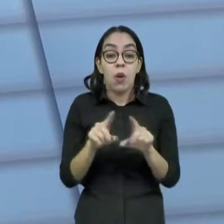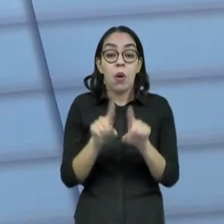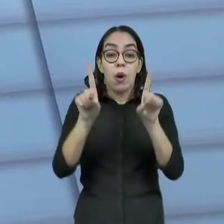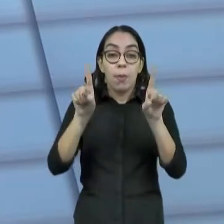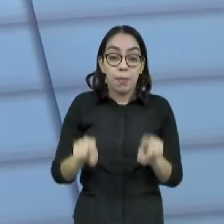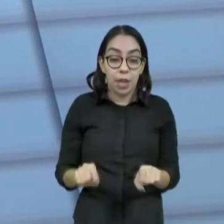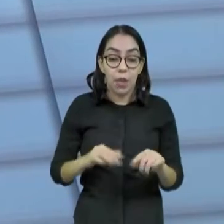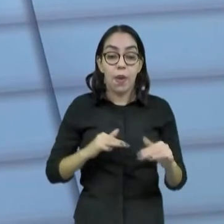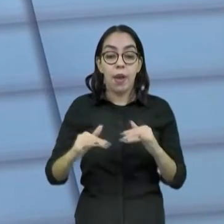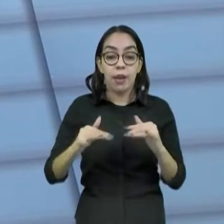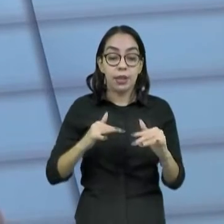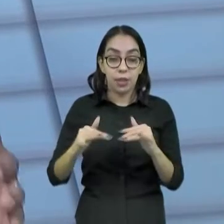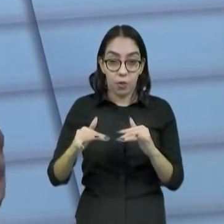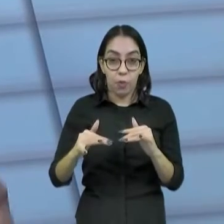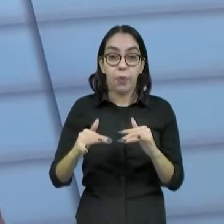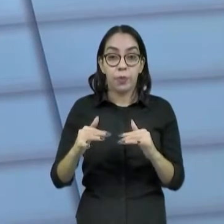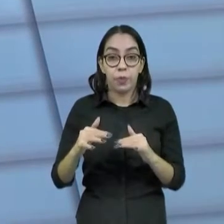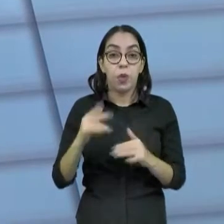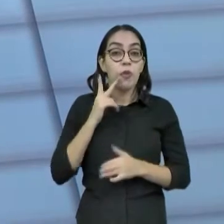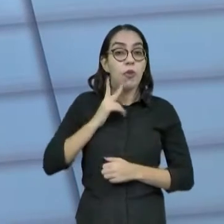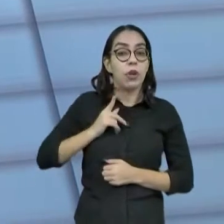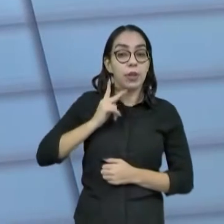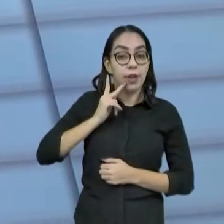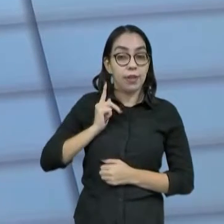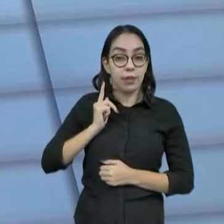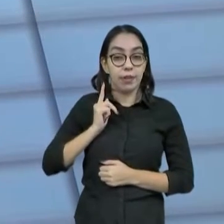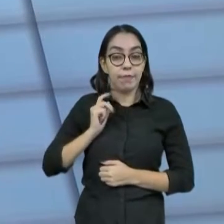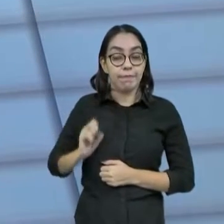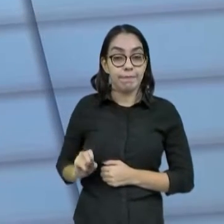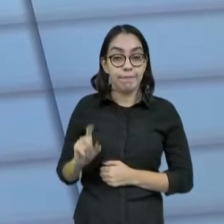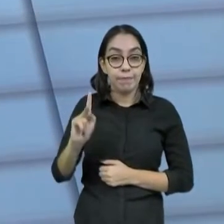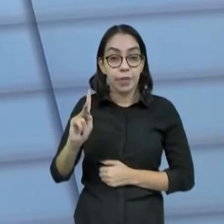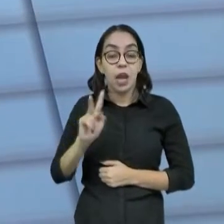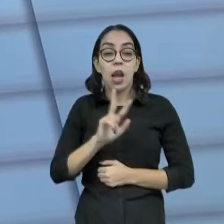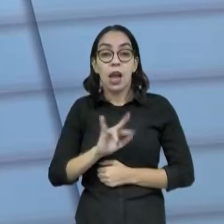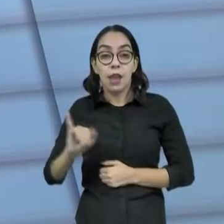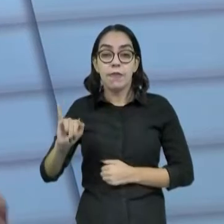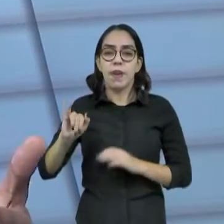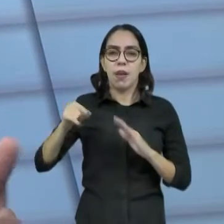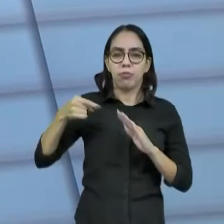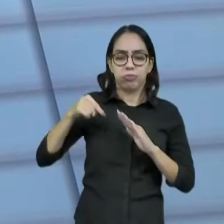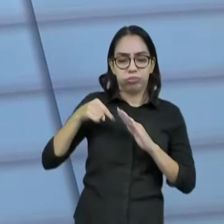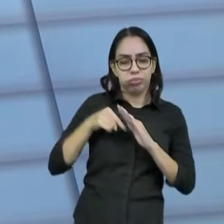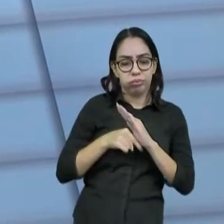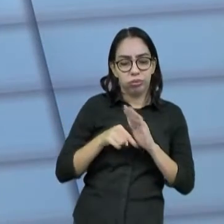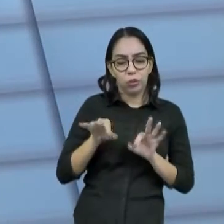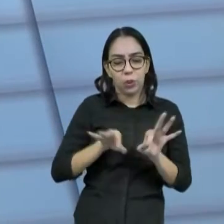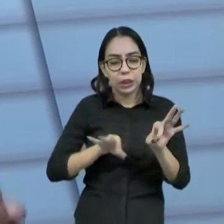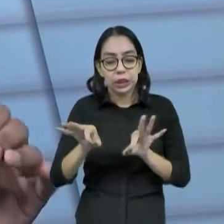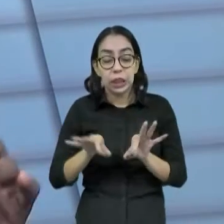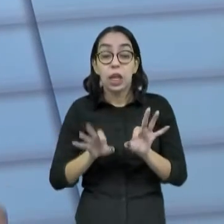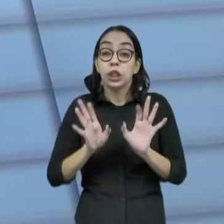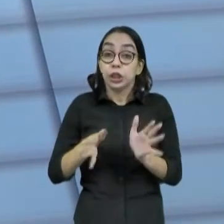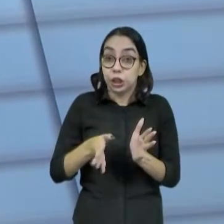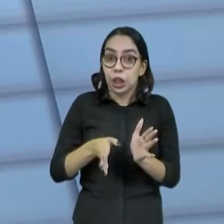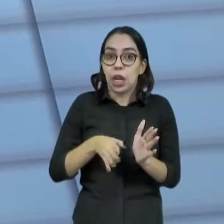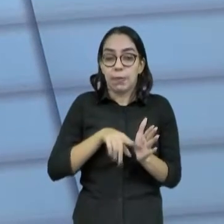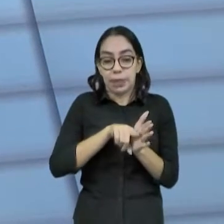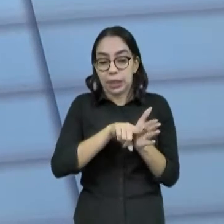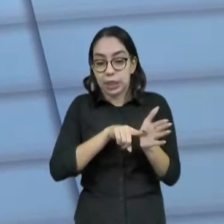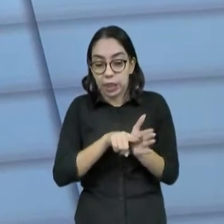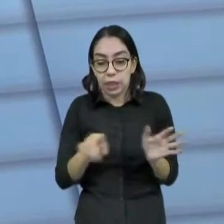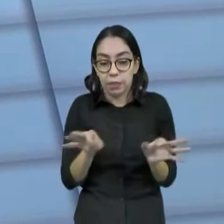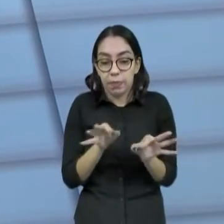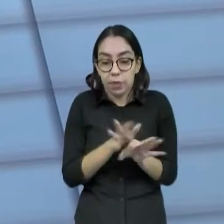local e aí a gente já começa, de fato, a mergulhar, aprofundar e também com o mapeamento em mãos já identificar o que